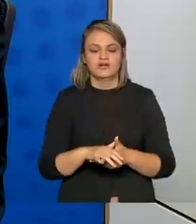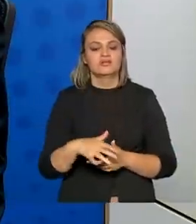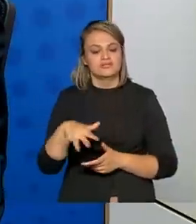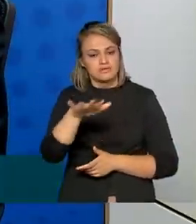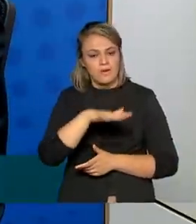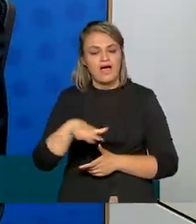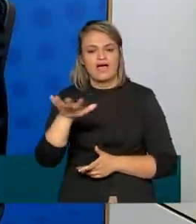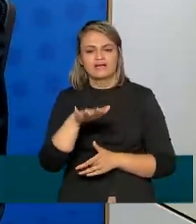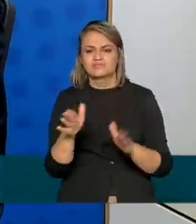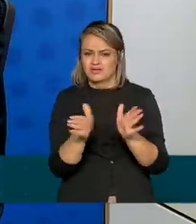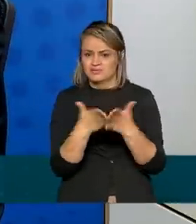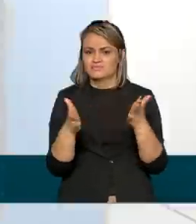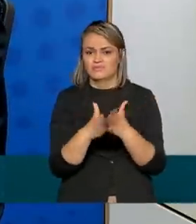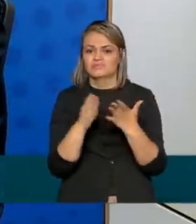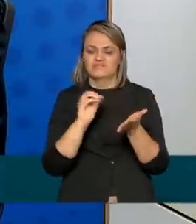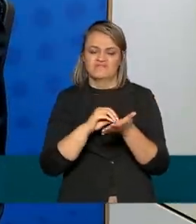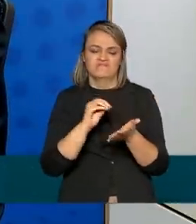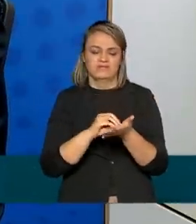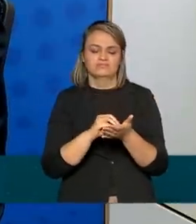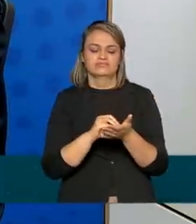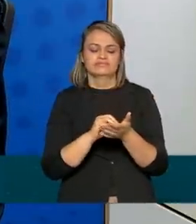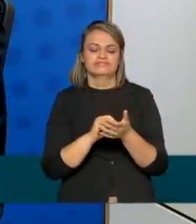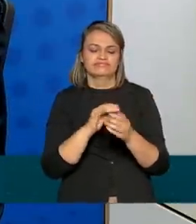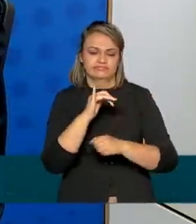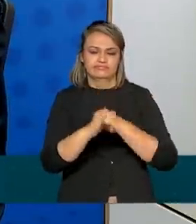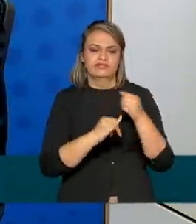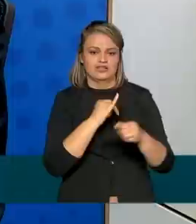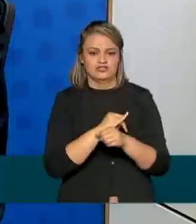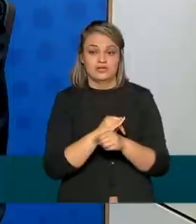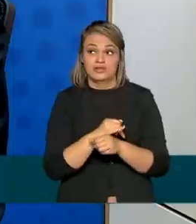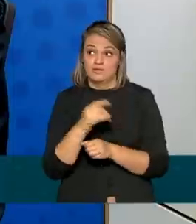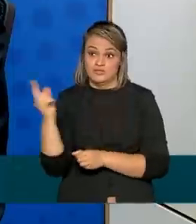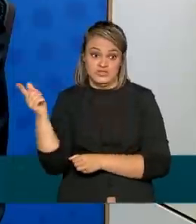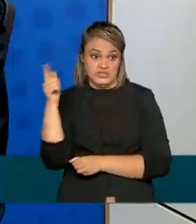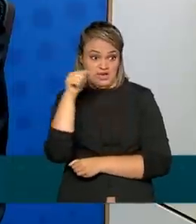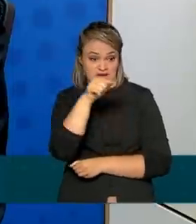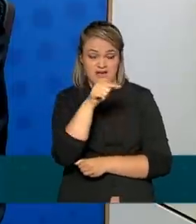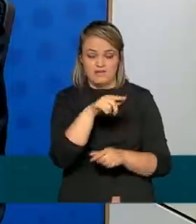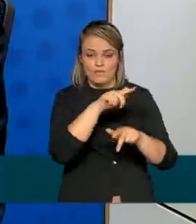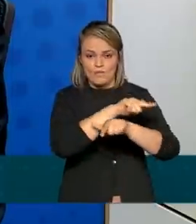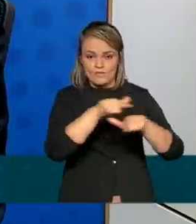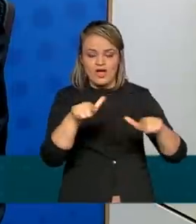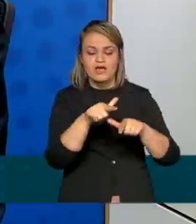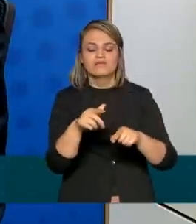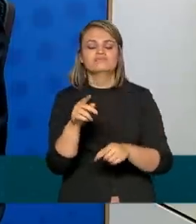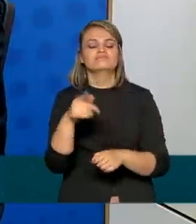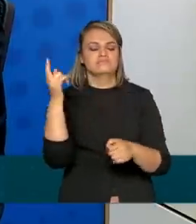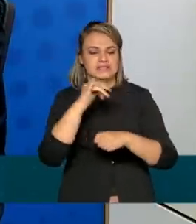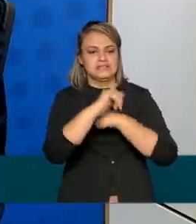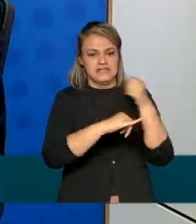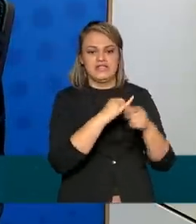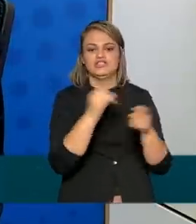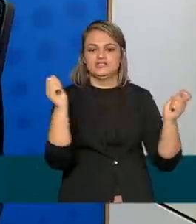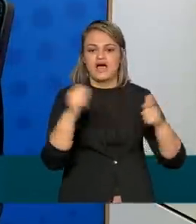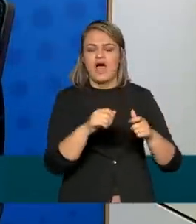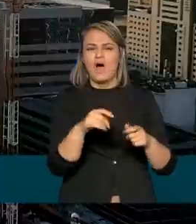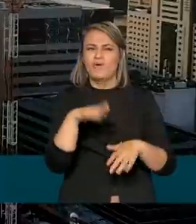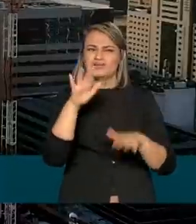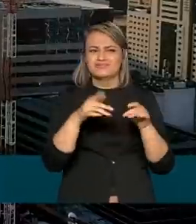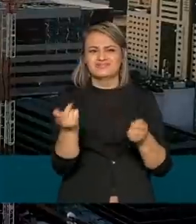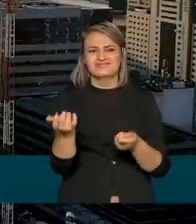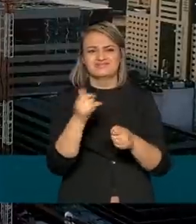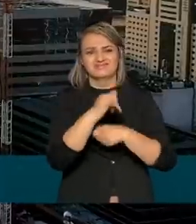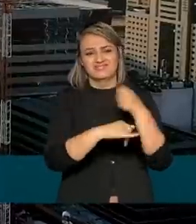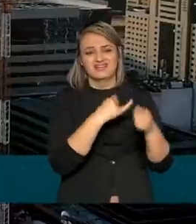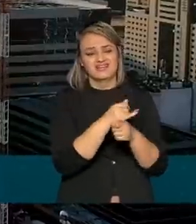são as regiões mais carentes de conexão. A gente leva o sinal de internet onde não tem ou onde tem uma internet muito precária.